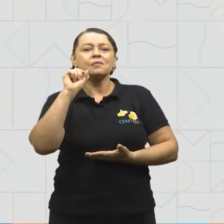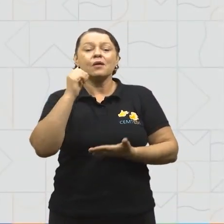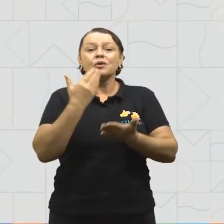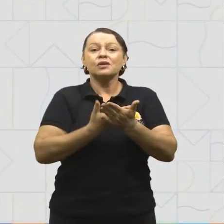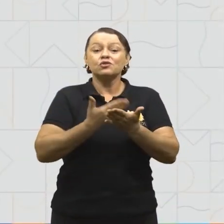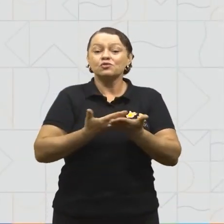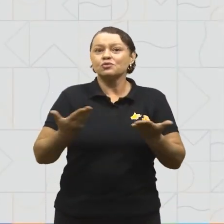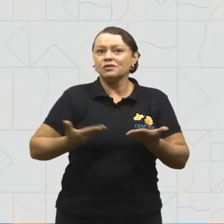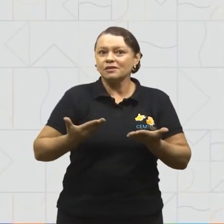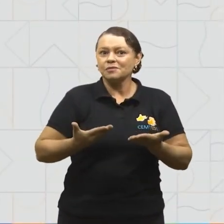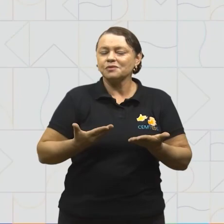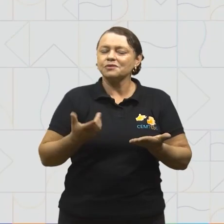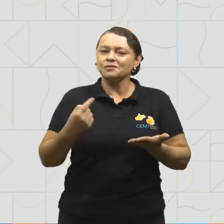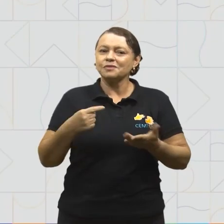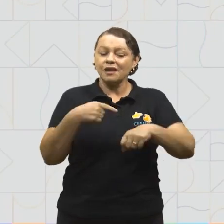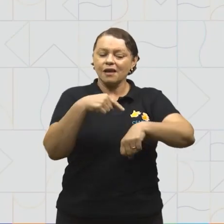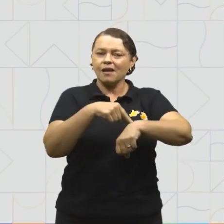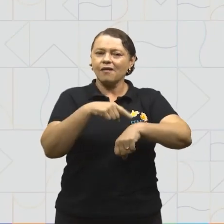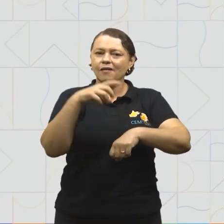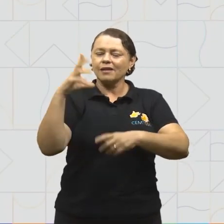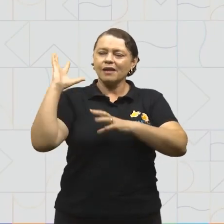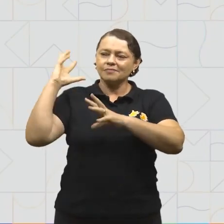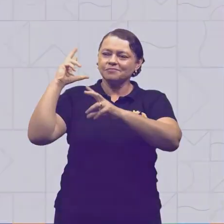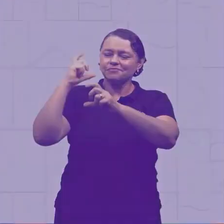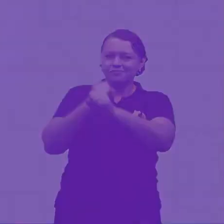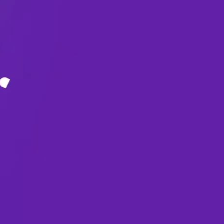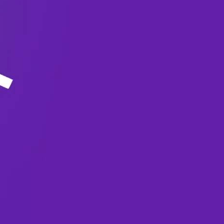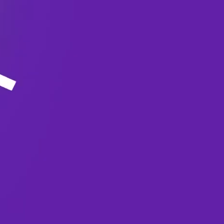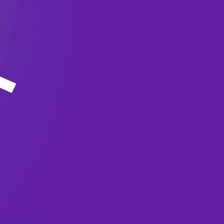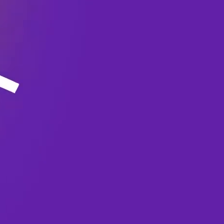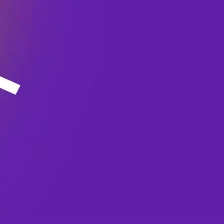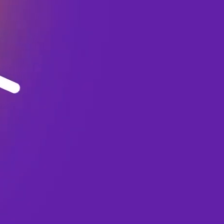vimos na aula de hoje. Chegou a hora da revisão.